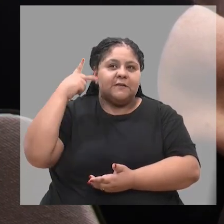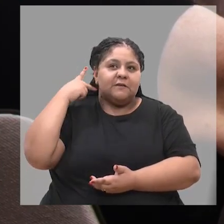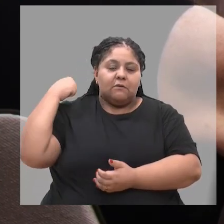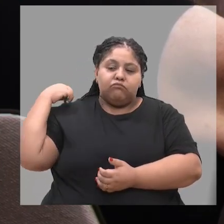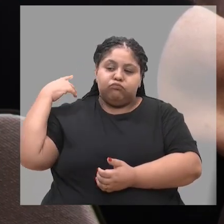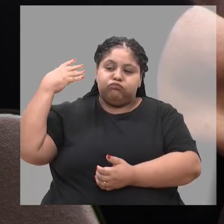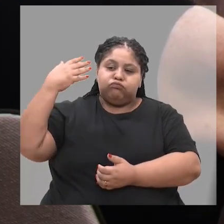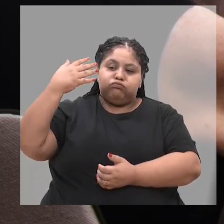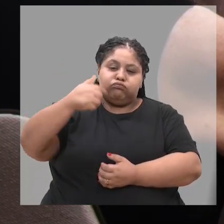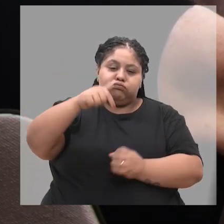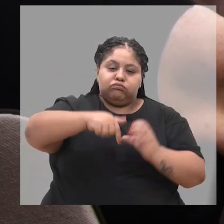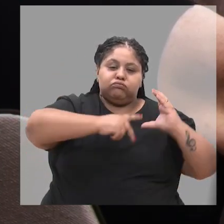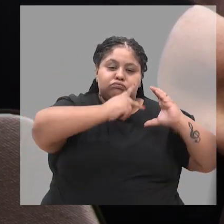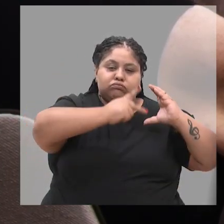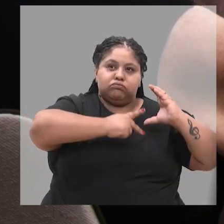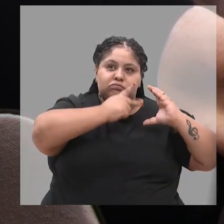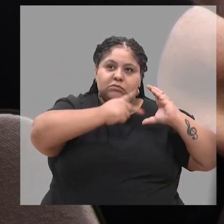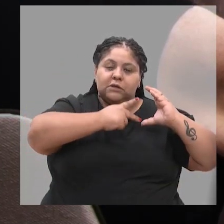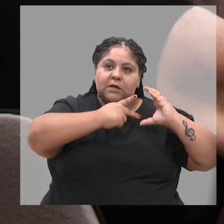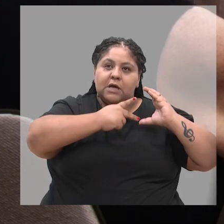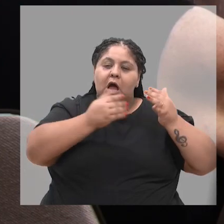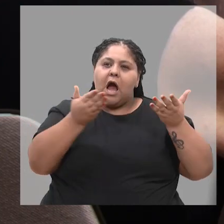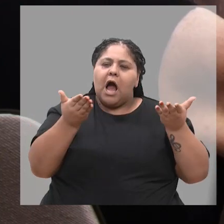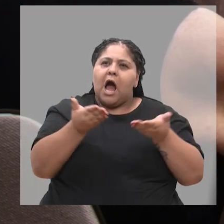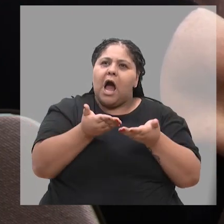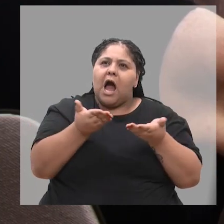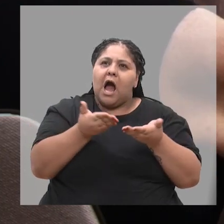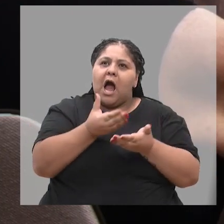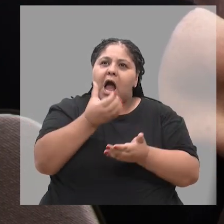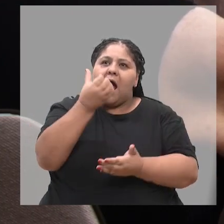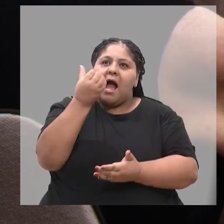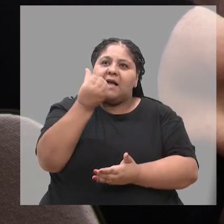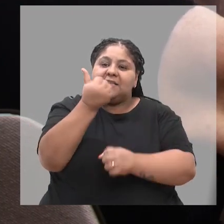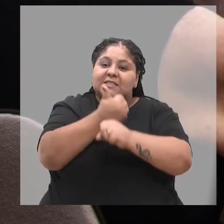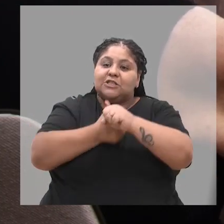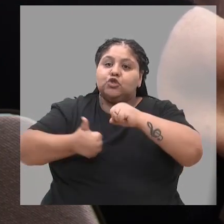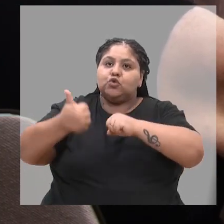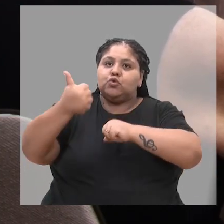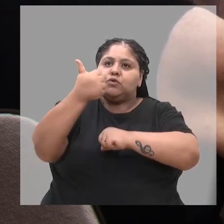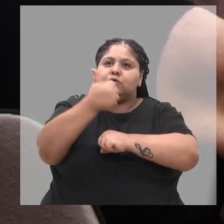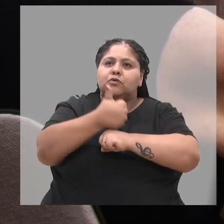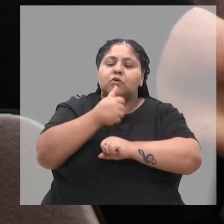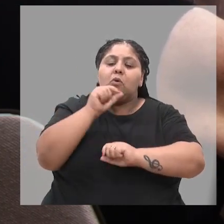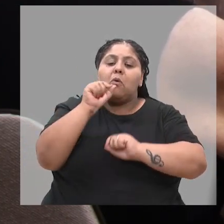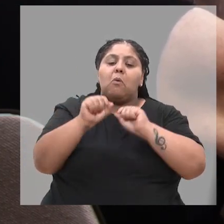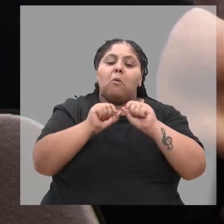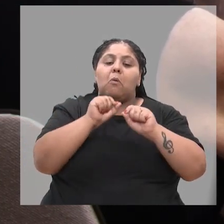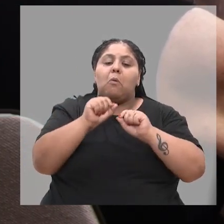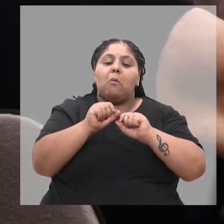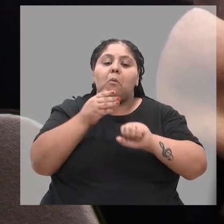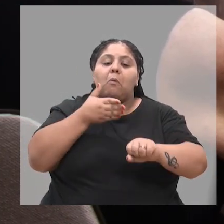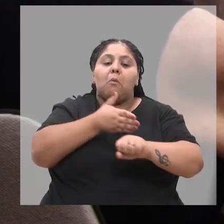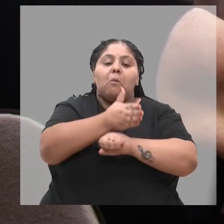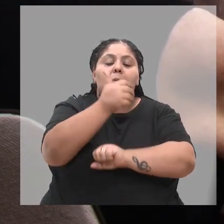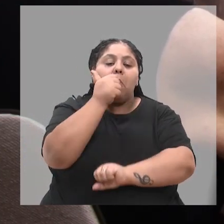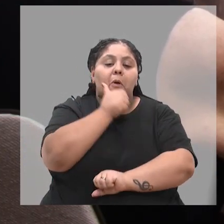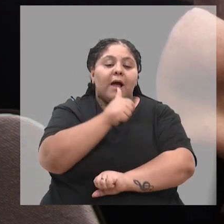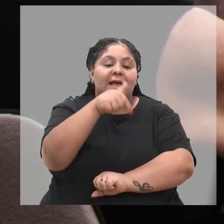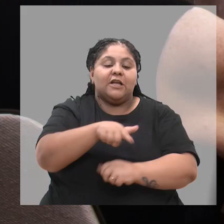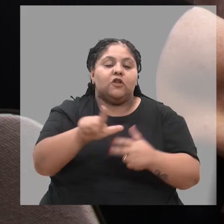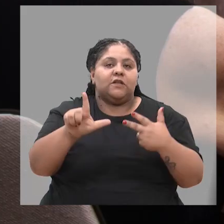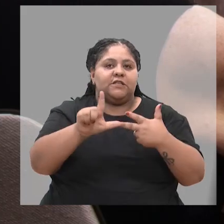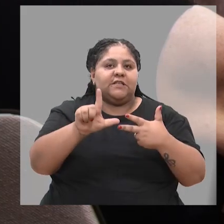história da Câmara, são 14 titulares, a senhora se torna a 6ª suplente aí. Mas a senhora vê a participação da mulher aqui no